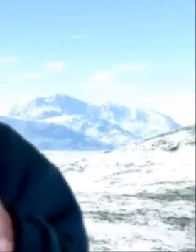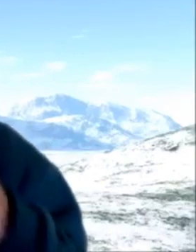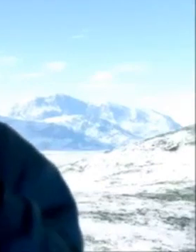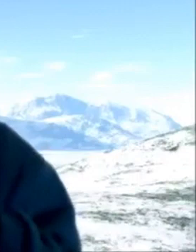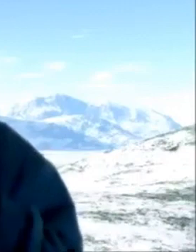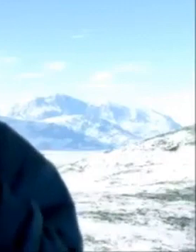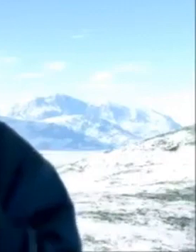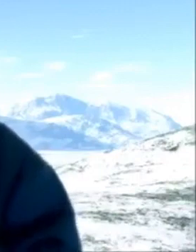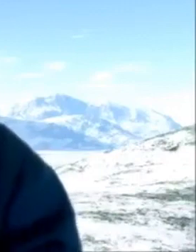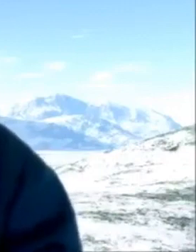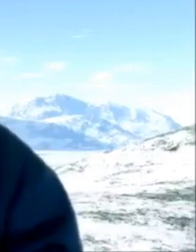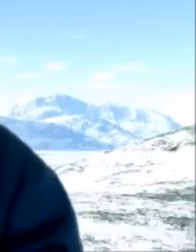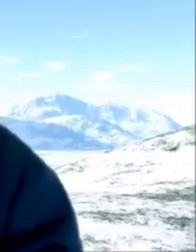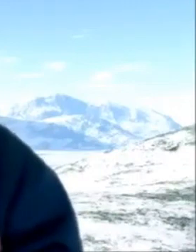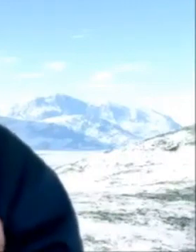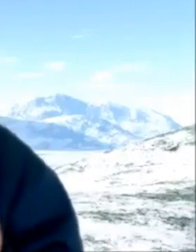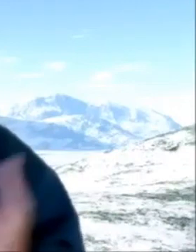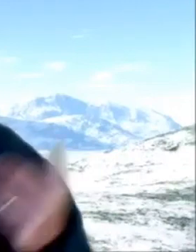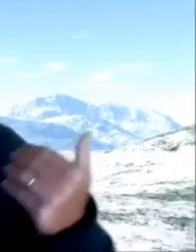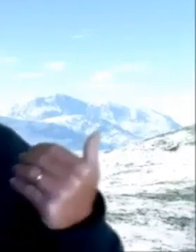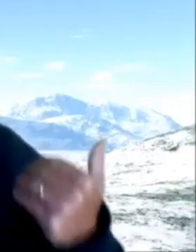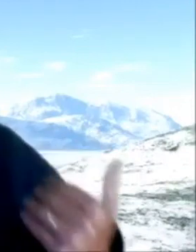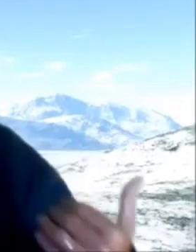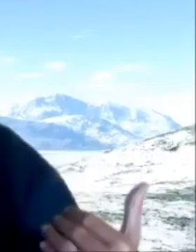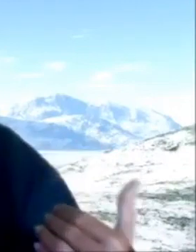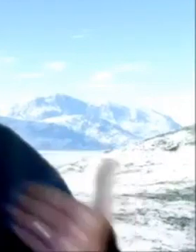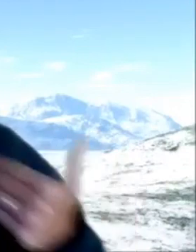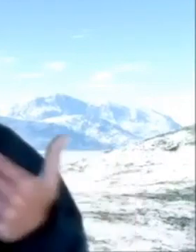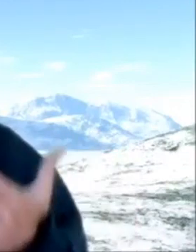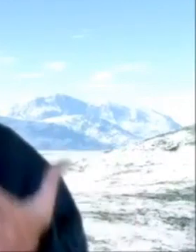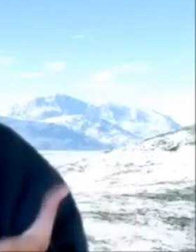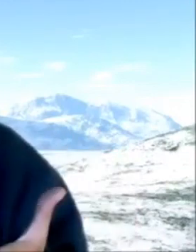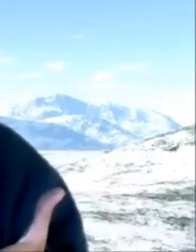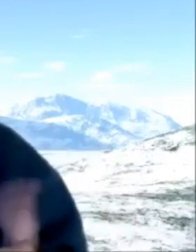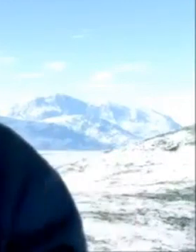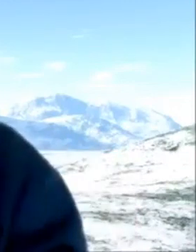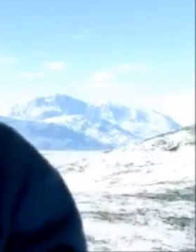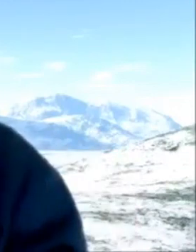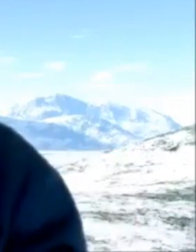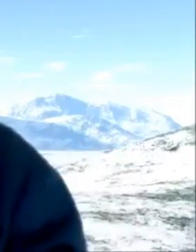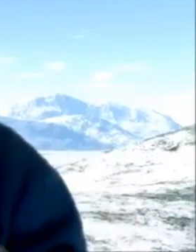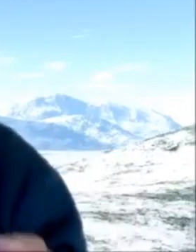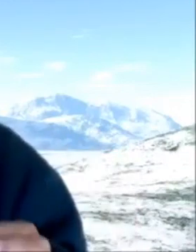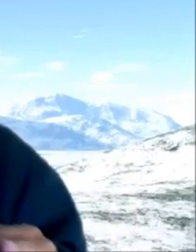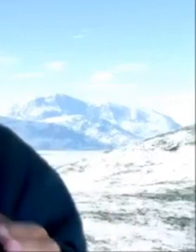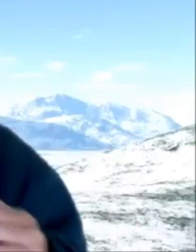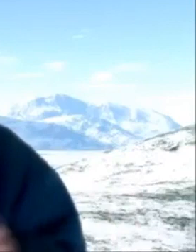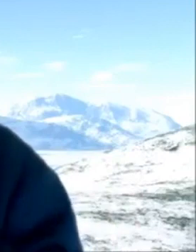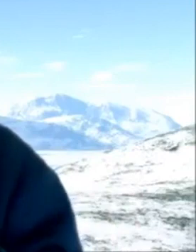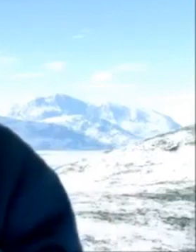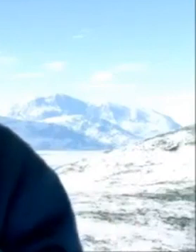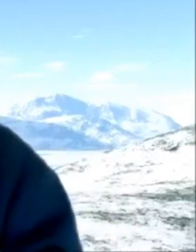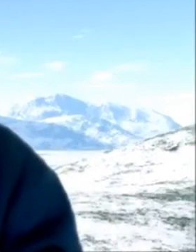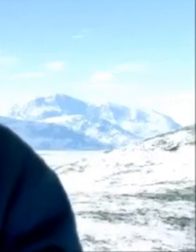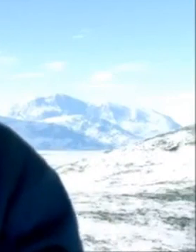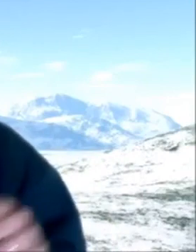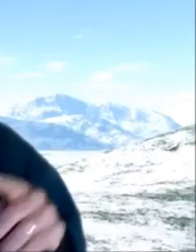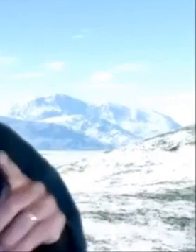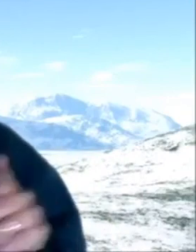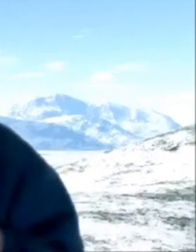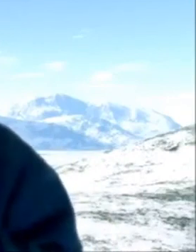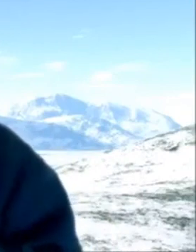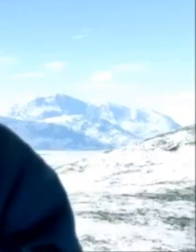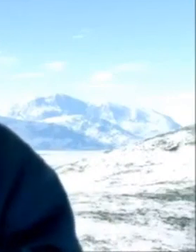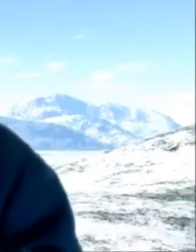com as suas informações então no documento que vocês vão enviar como avaliação não vai ter nada em vermelho